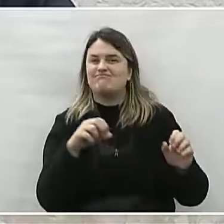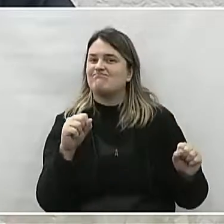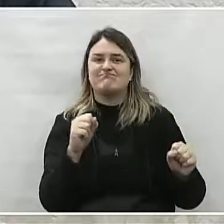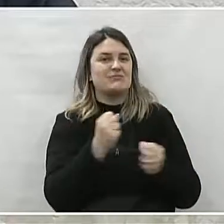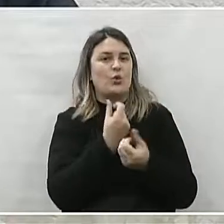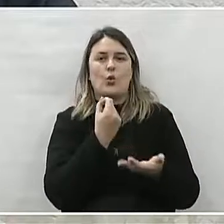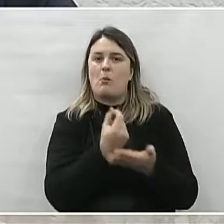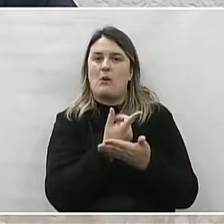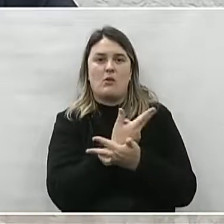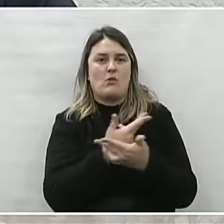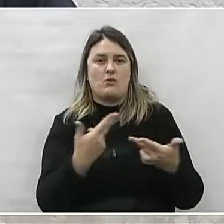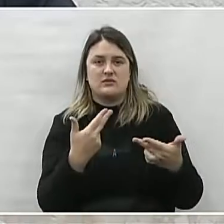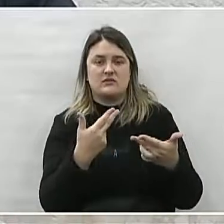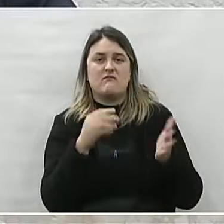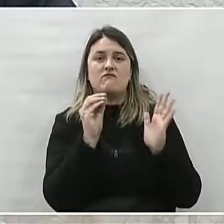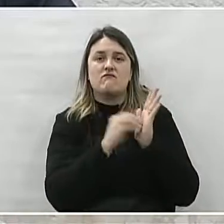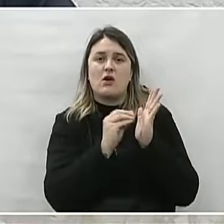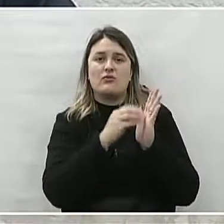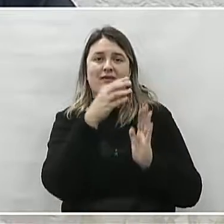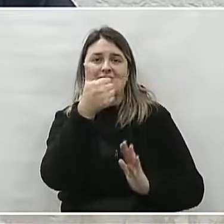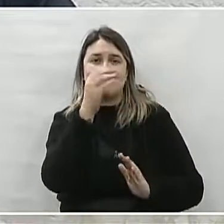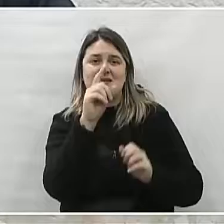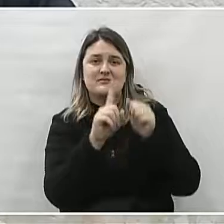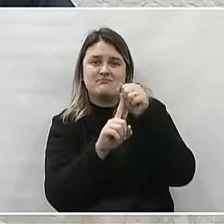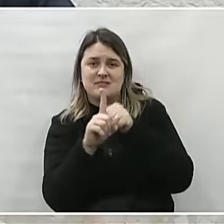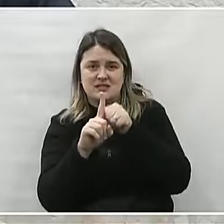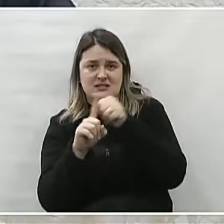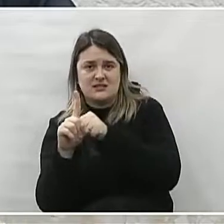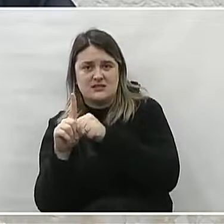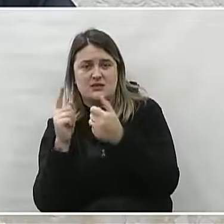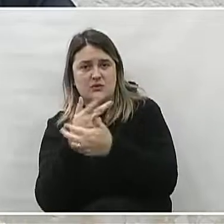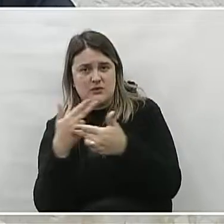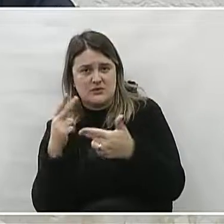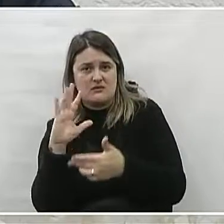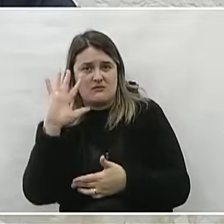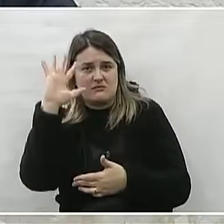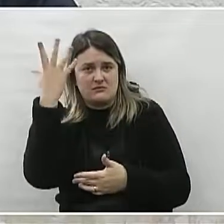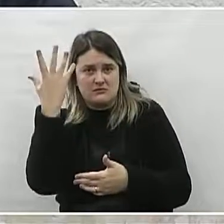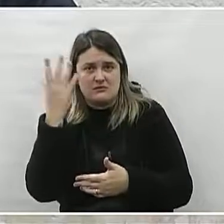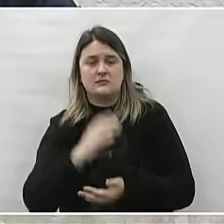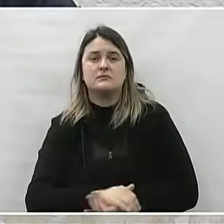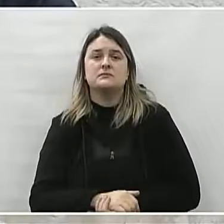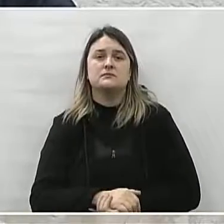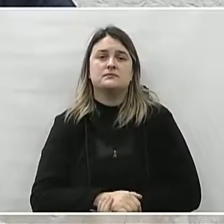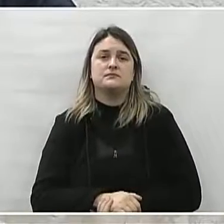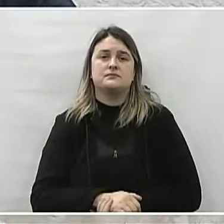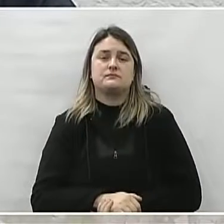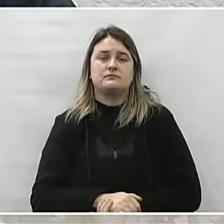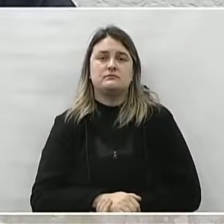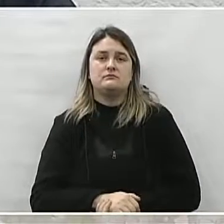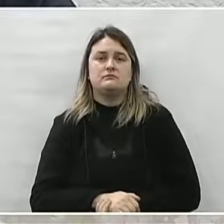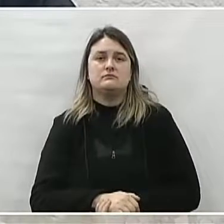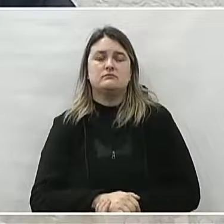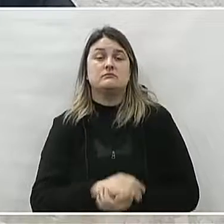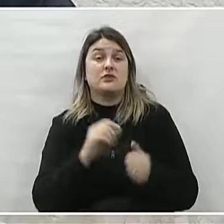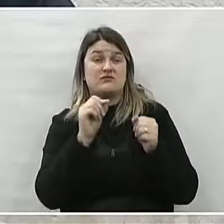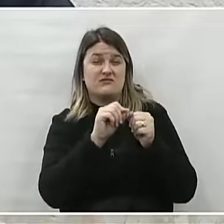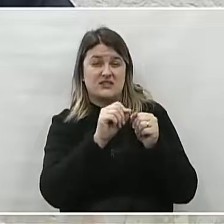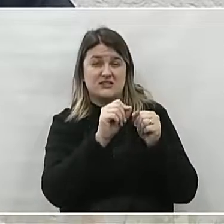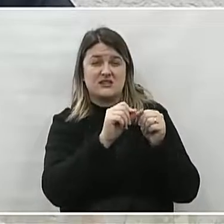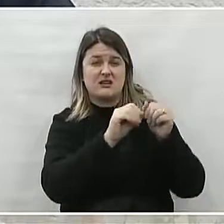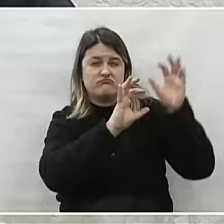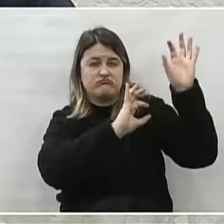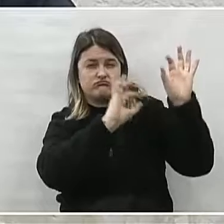públicas. Faltam apenas 10 meses para que isso aconteça. A fim de padronizar